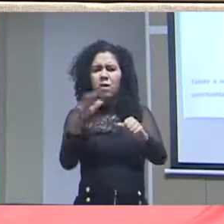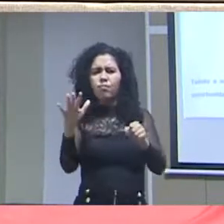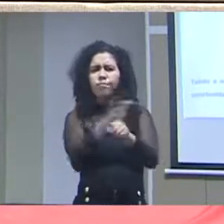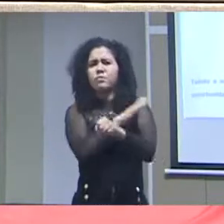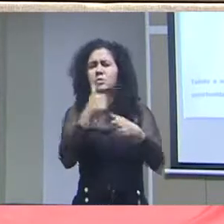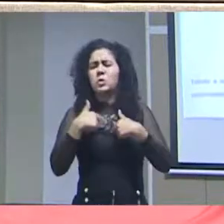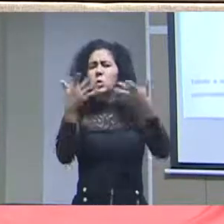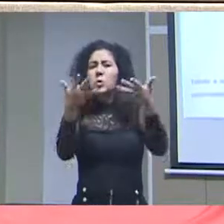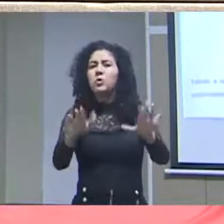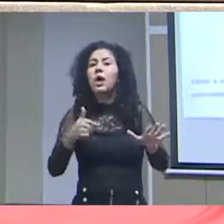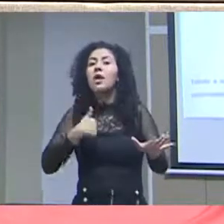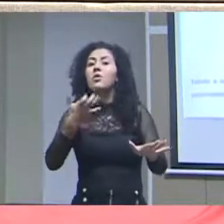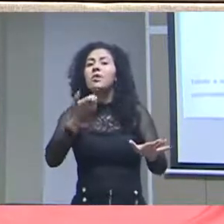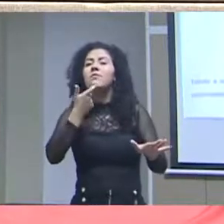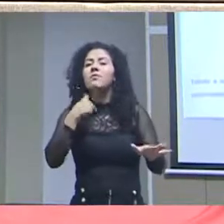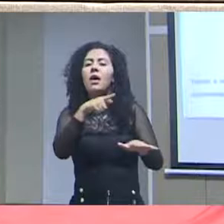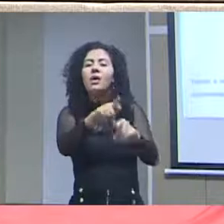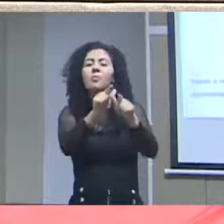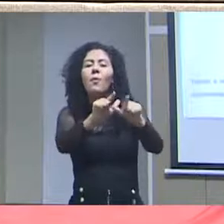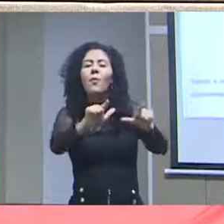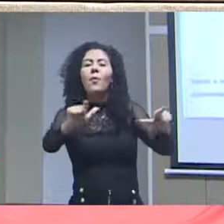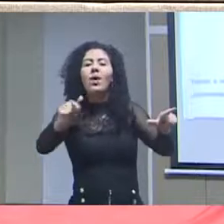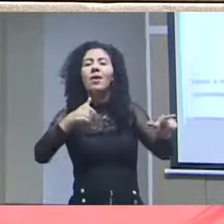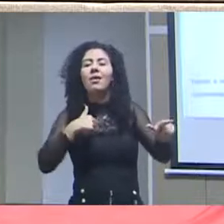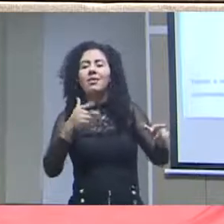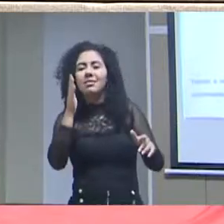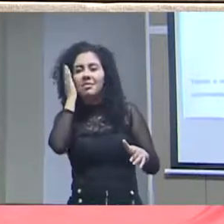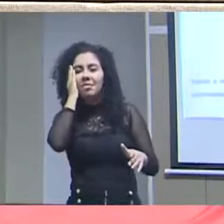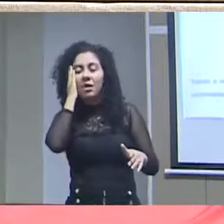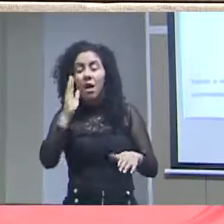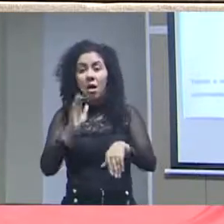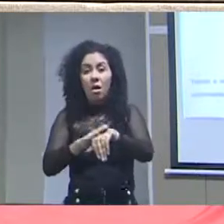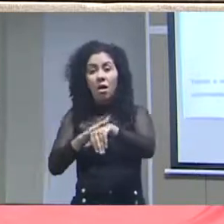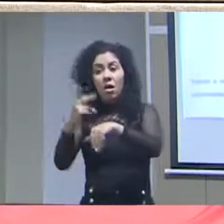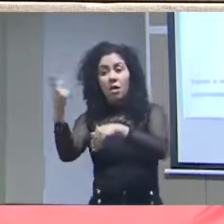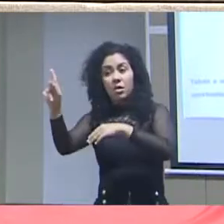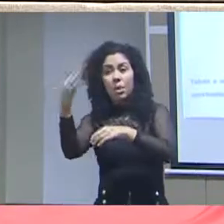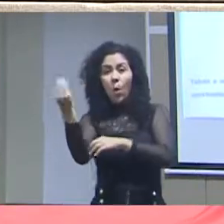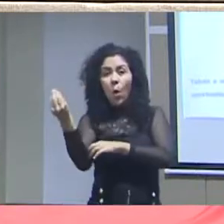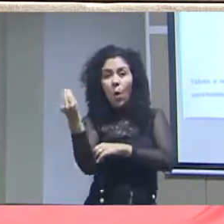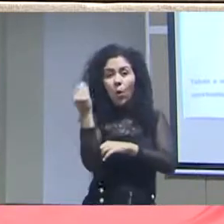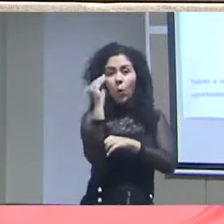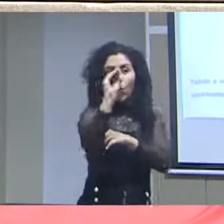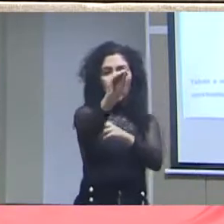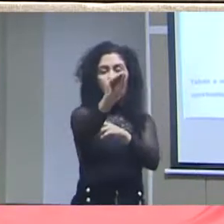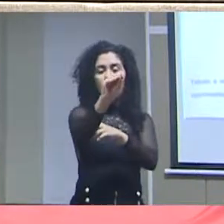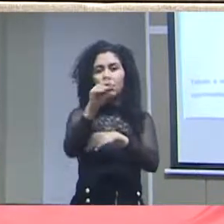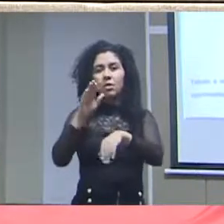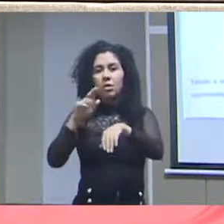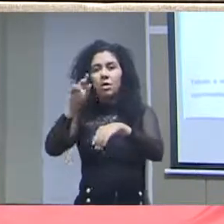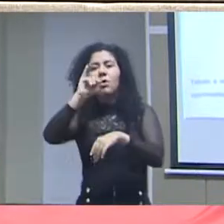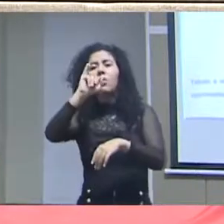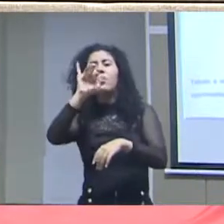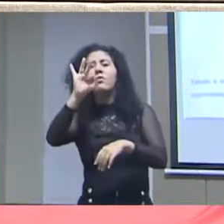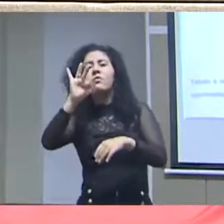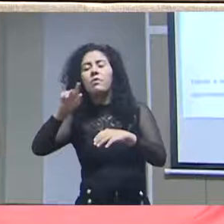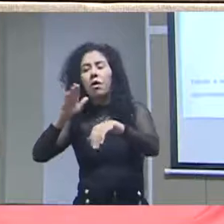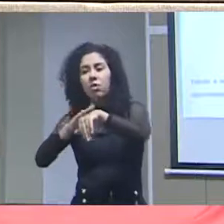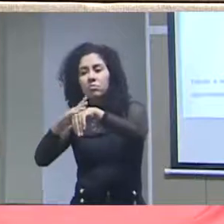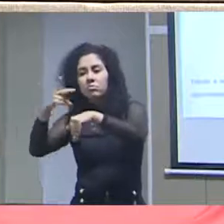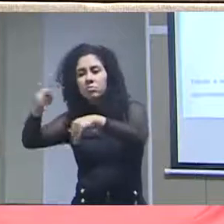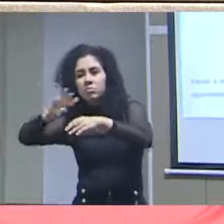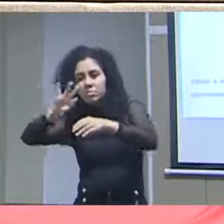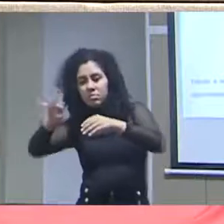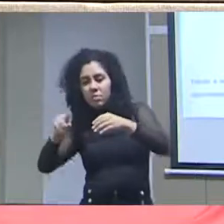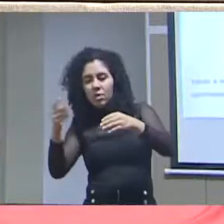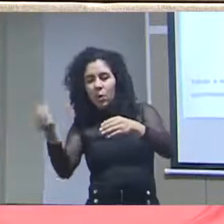naquele horário ali eu quero que o meu ônibus fique mais vazio. E ele coloca um IF, um SI, dentro da aplicação dele, que é consumida por todo